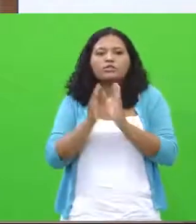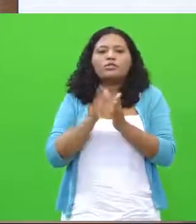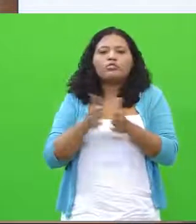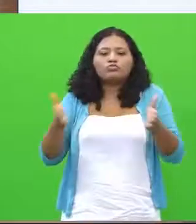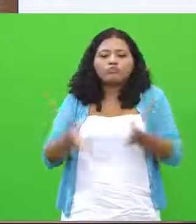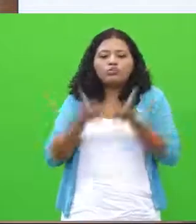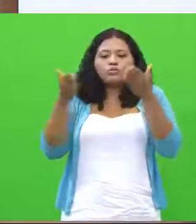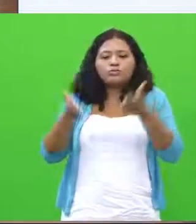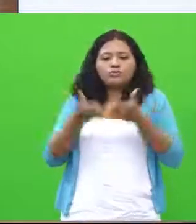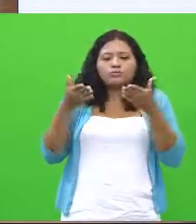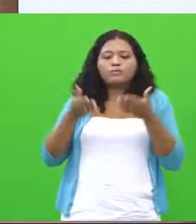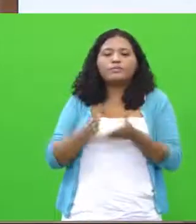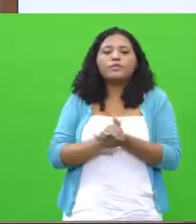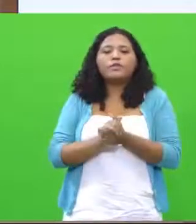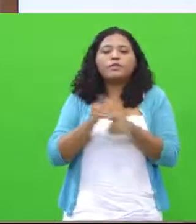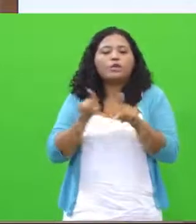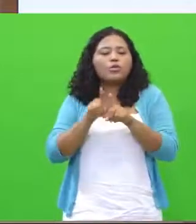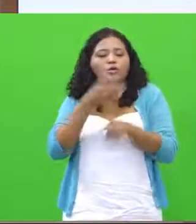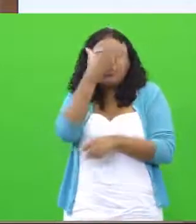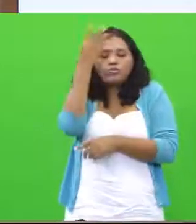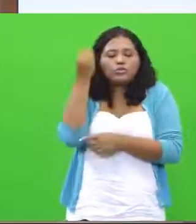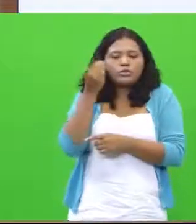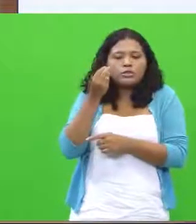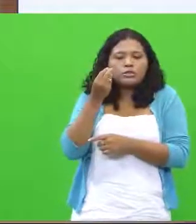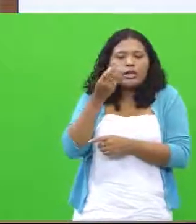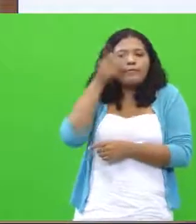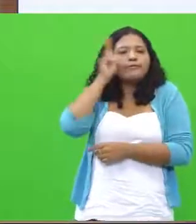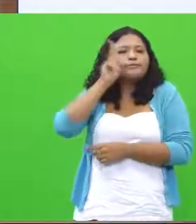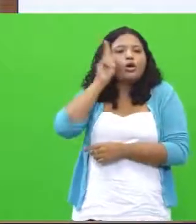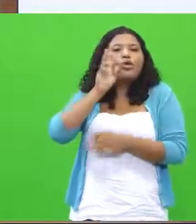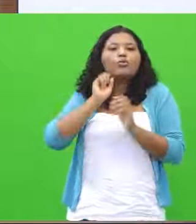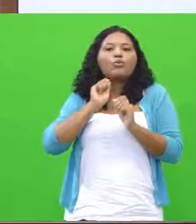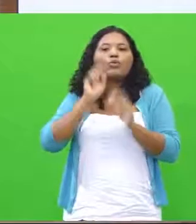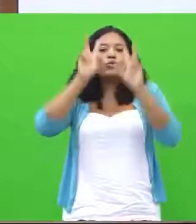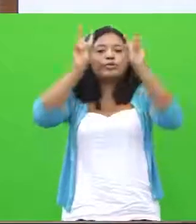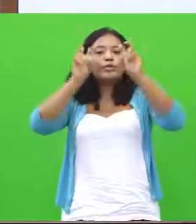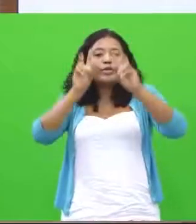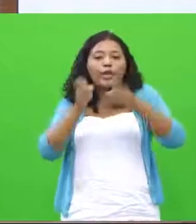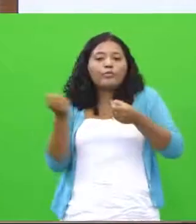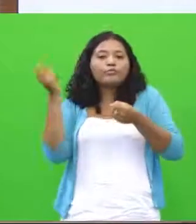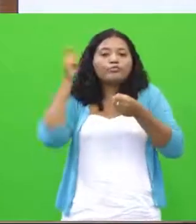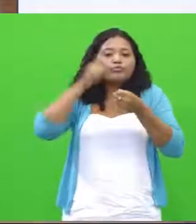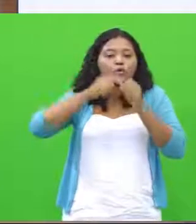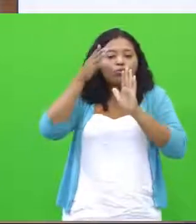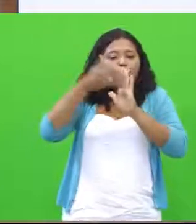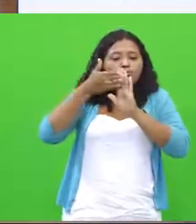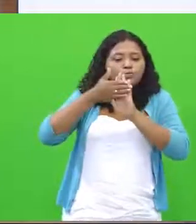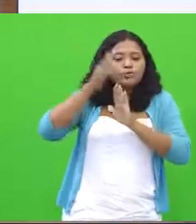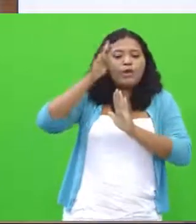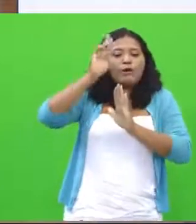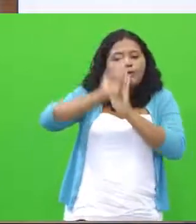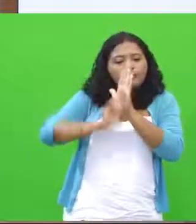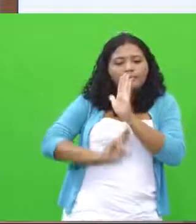motivadores, mas não esquecendo de retomar ao tema da proposta de redação. Vamos ver aí na